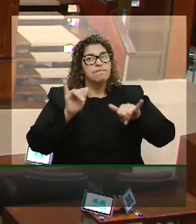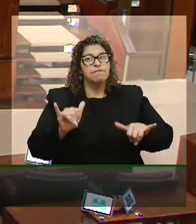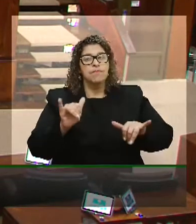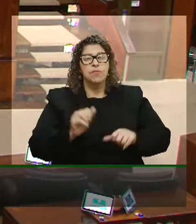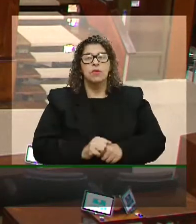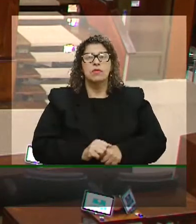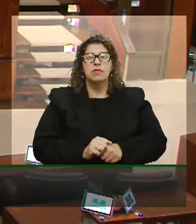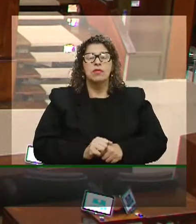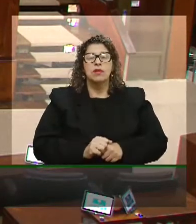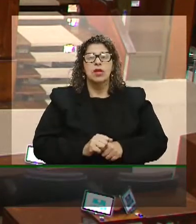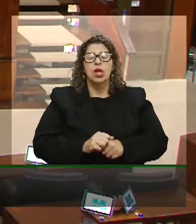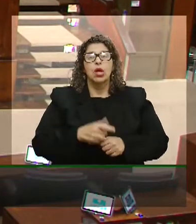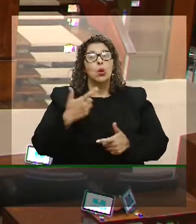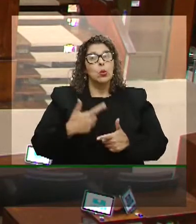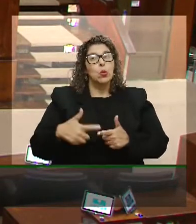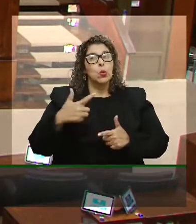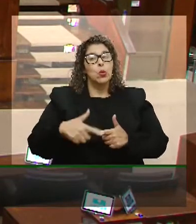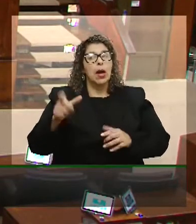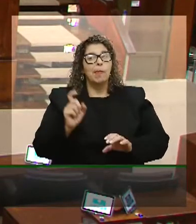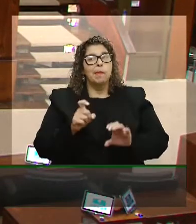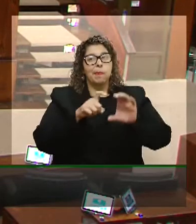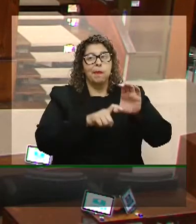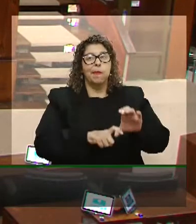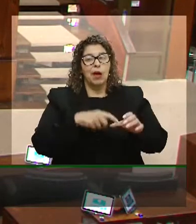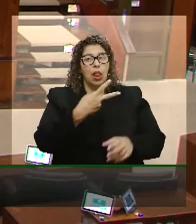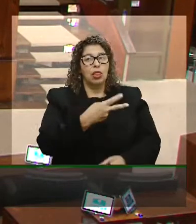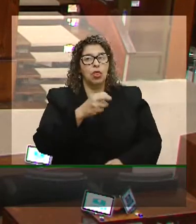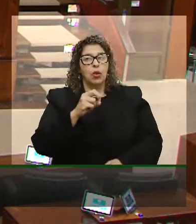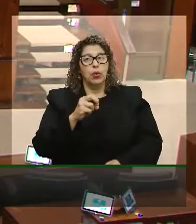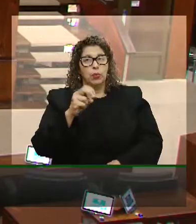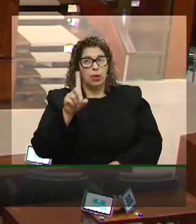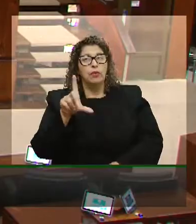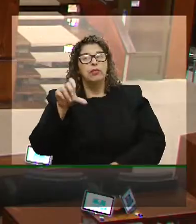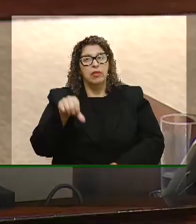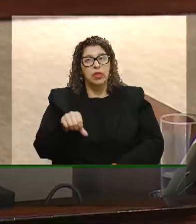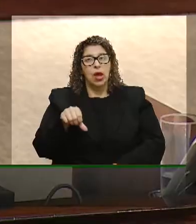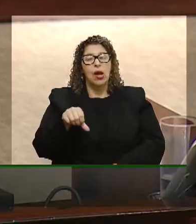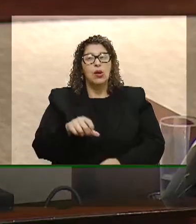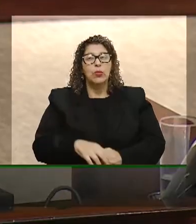que o déficit no ano de 2019,